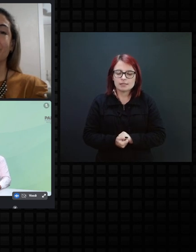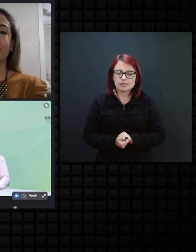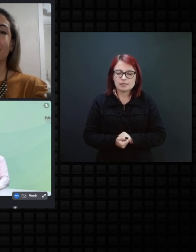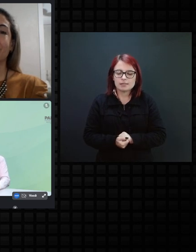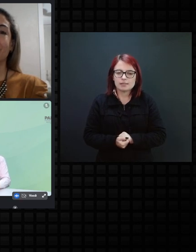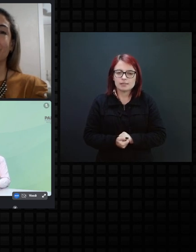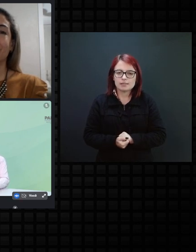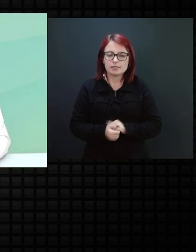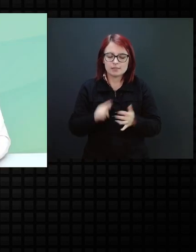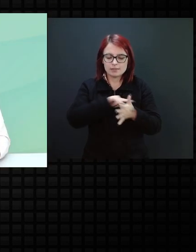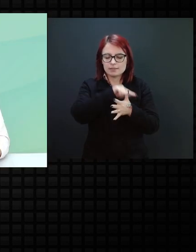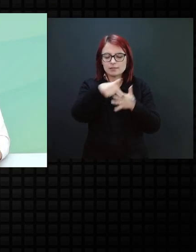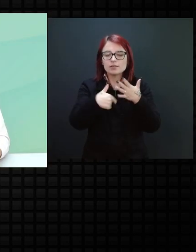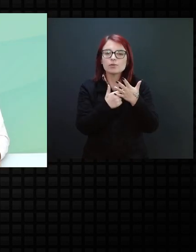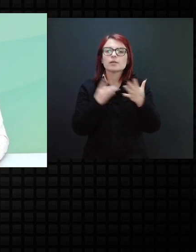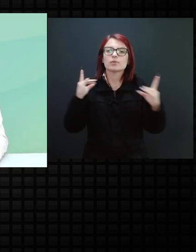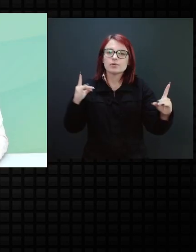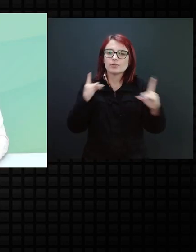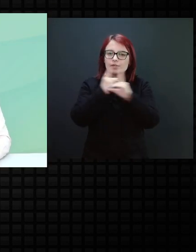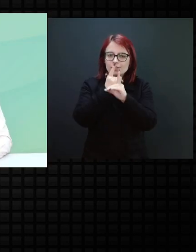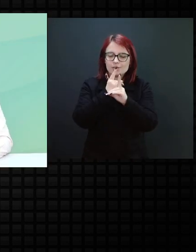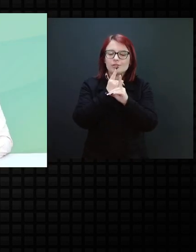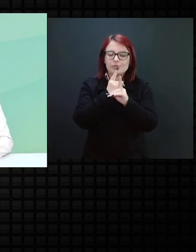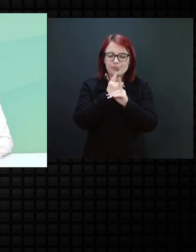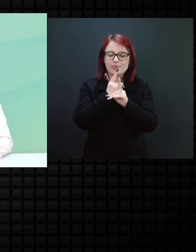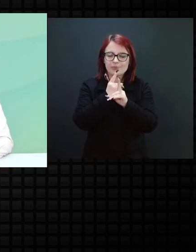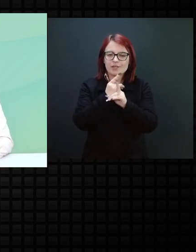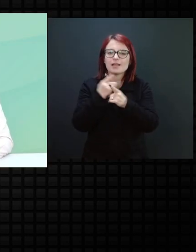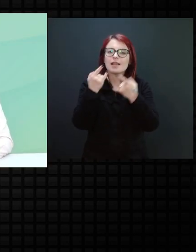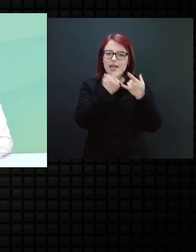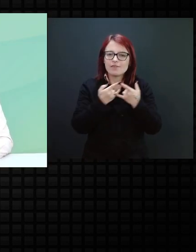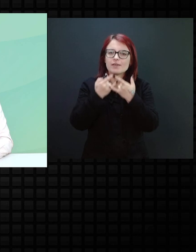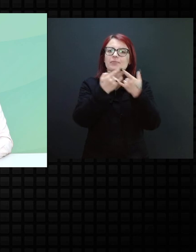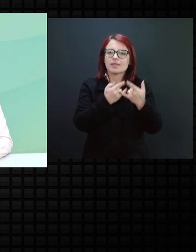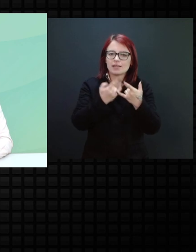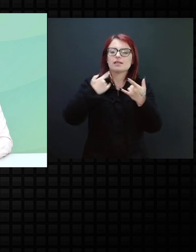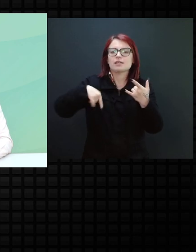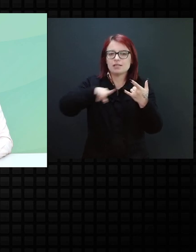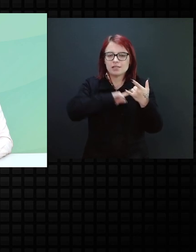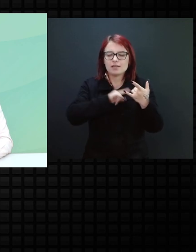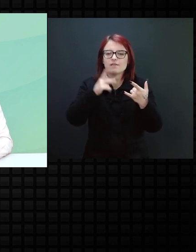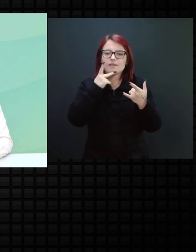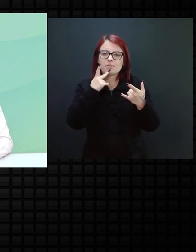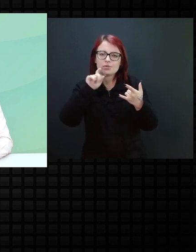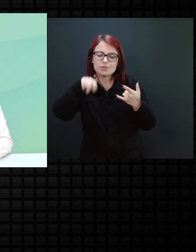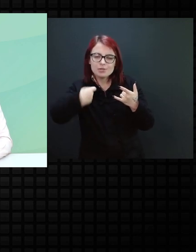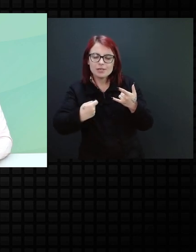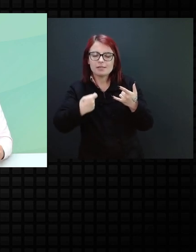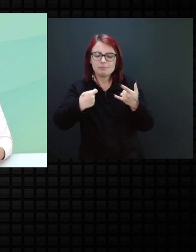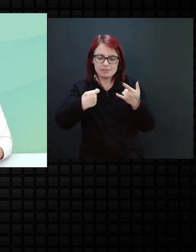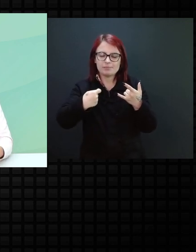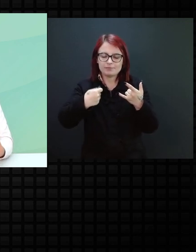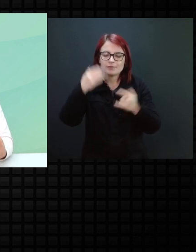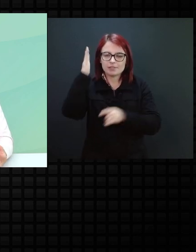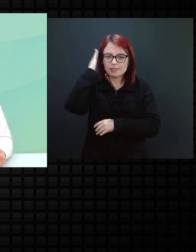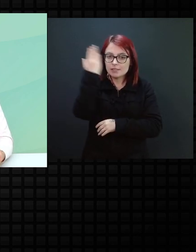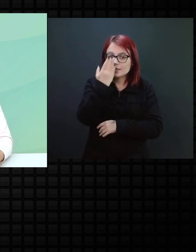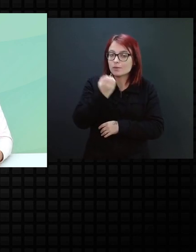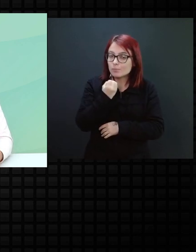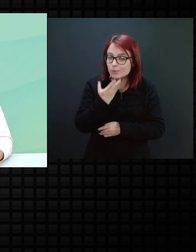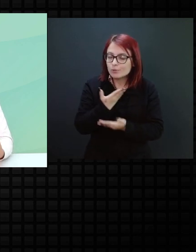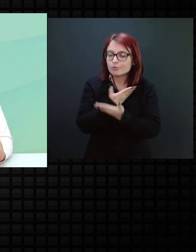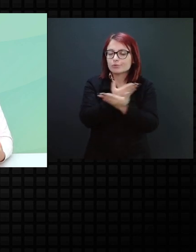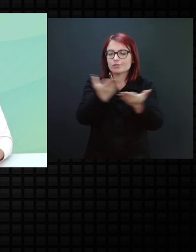esses cinco, essas cinco lives, né, que nós tivemos sobre a surdo cegueira. Então, que todos tenham um bom